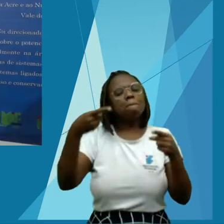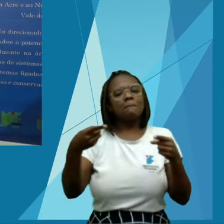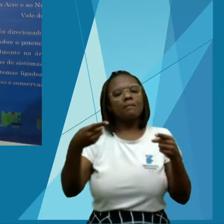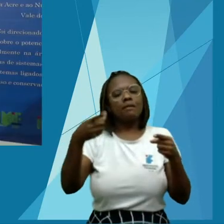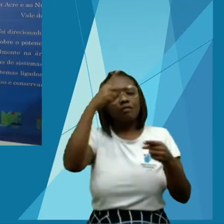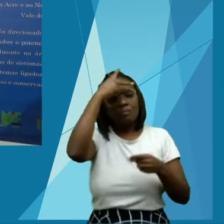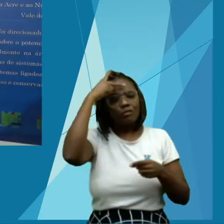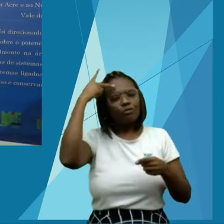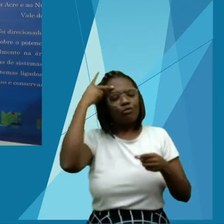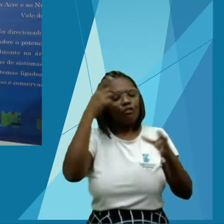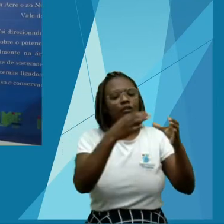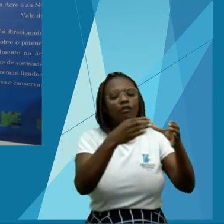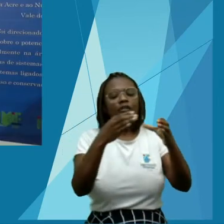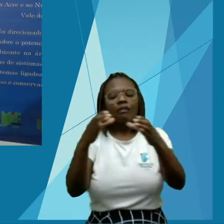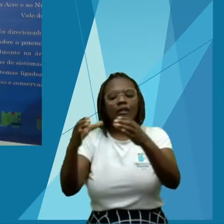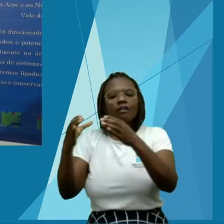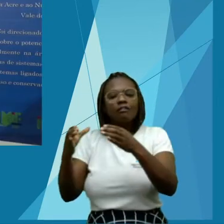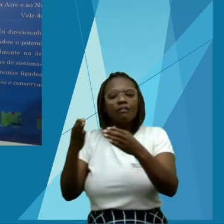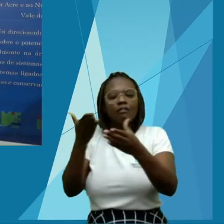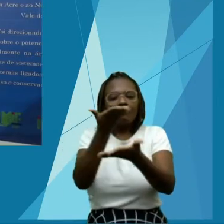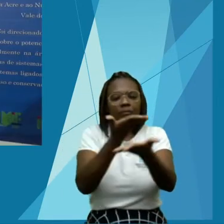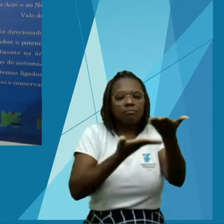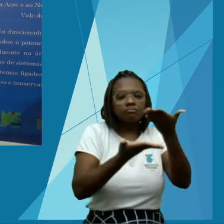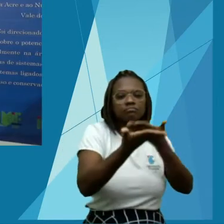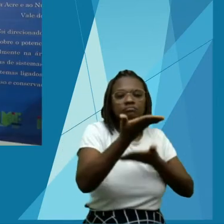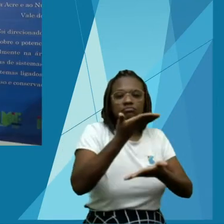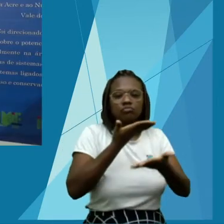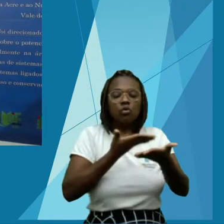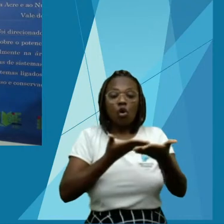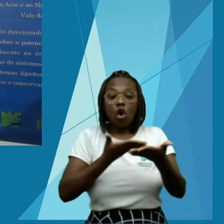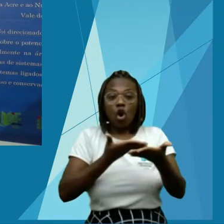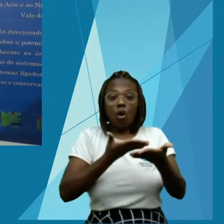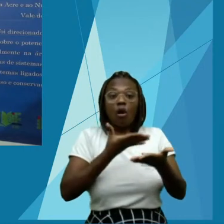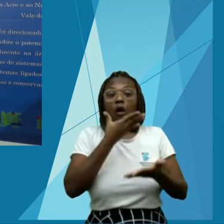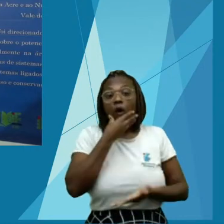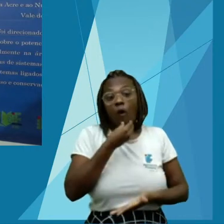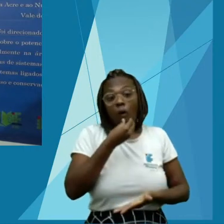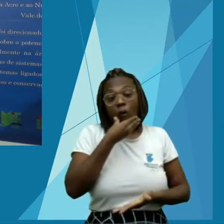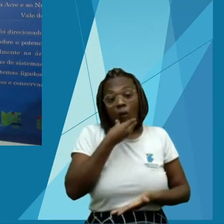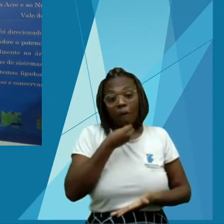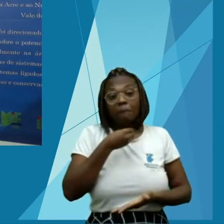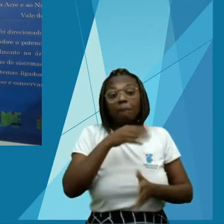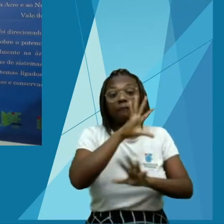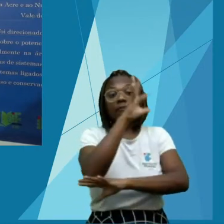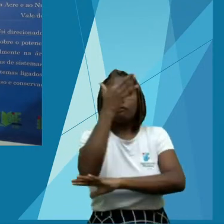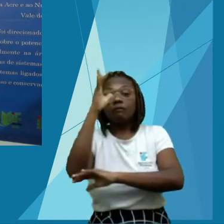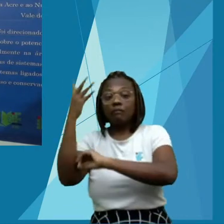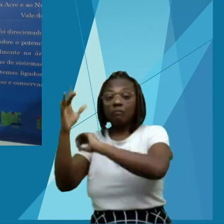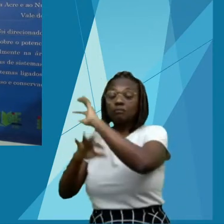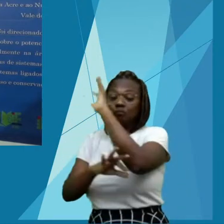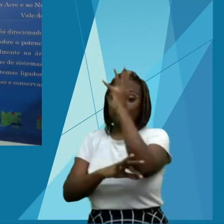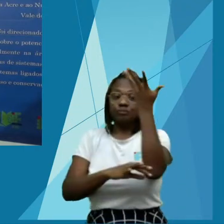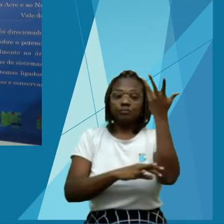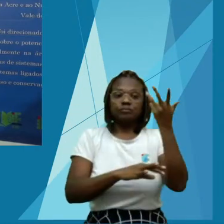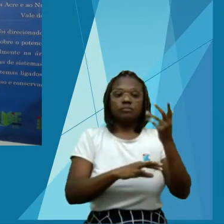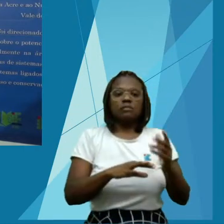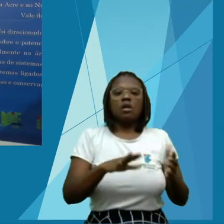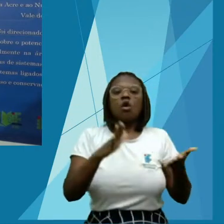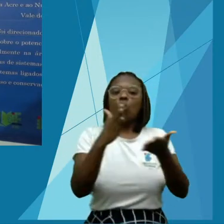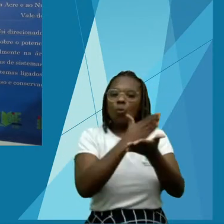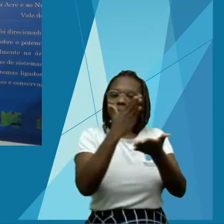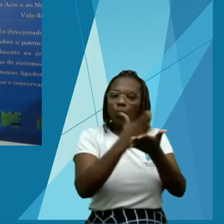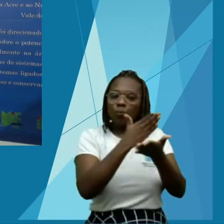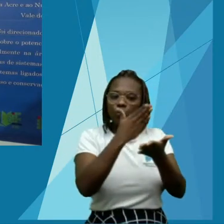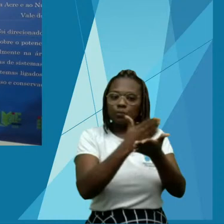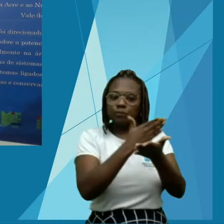Centro Vocacional Tecnológico de Referência em Agroecologia do Acre e Fundo Amazônia. E contou com a